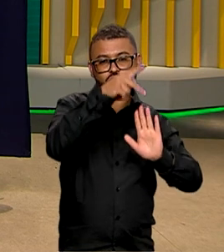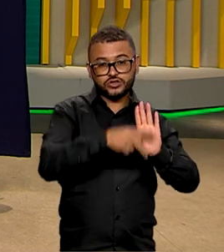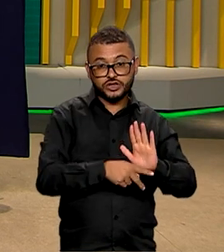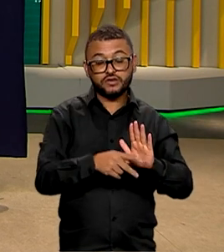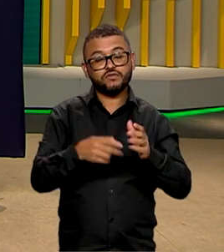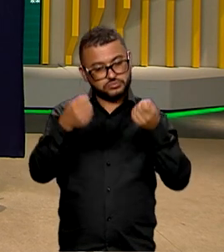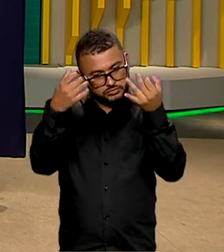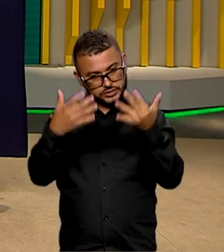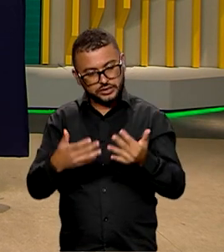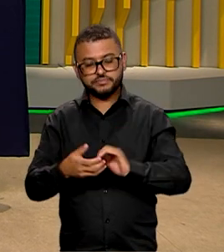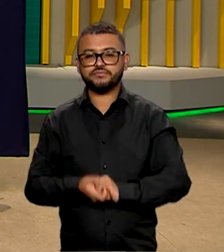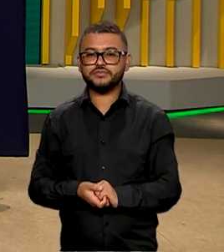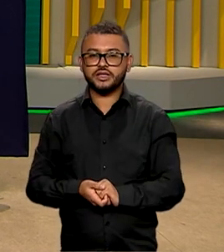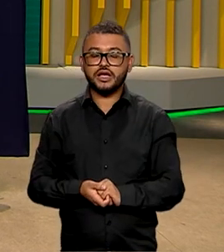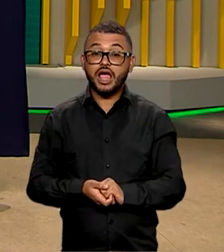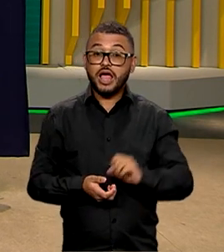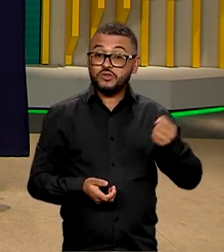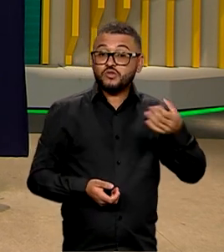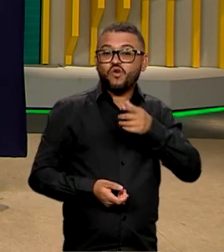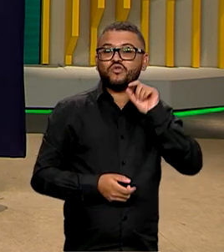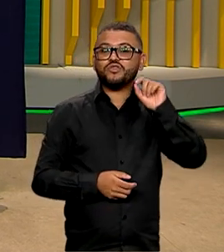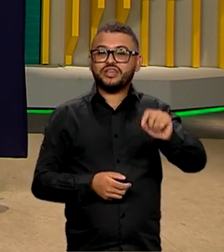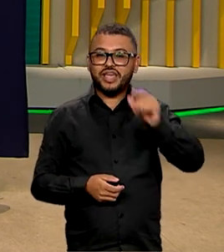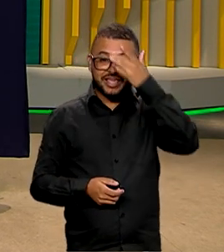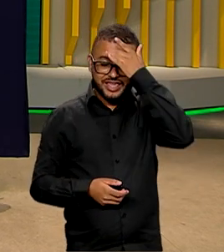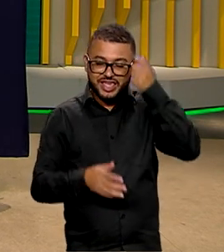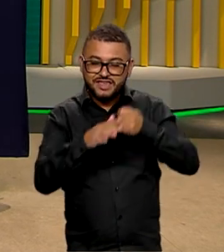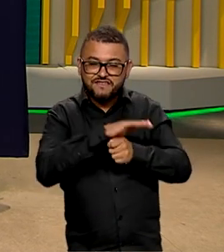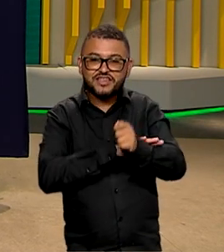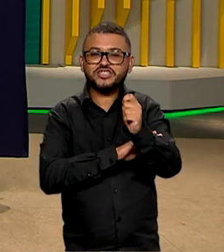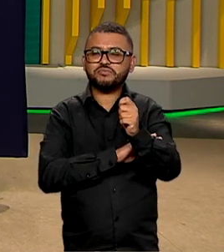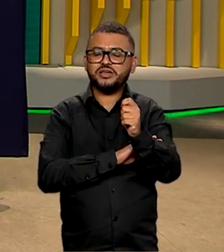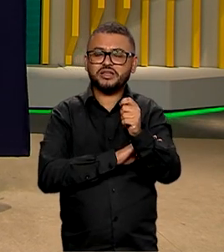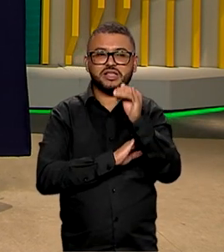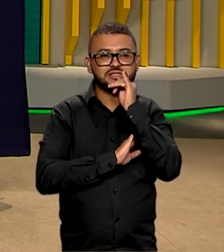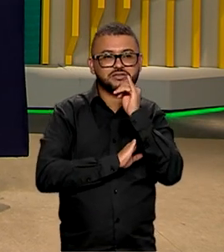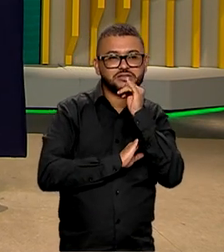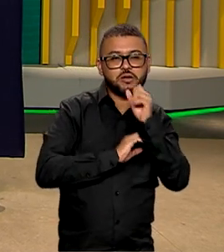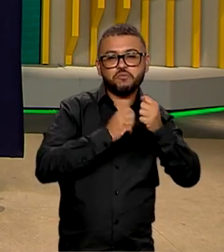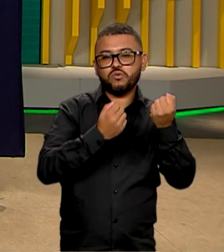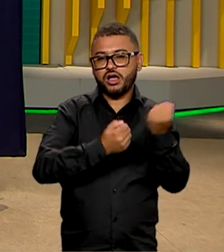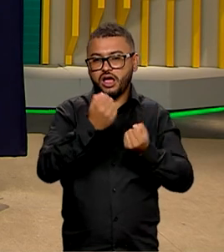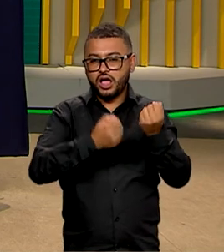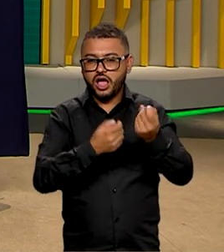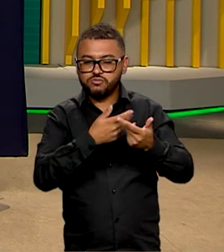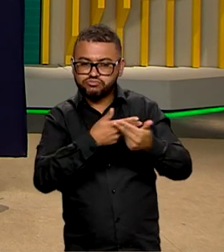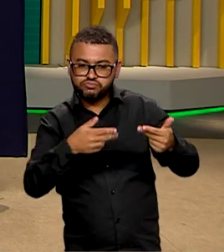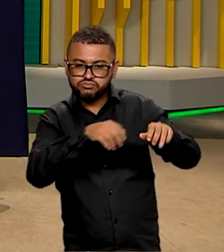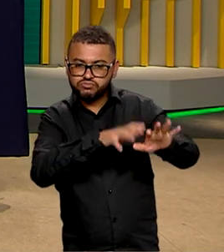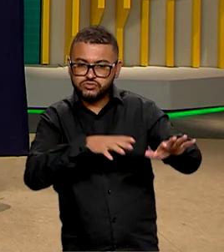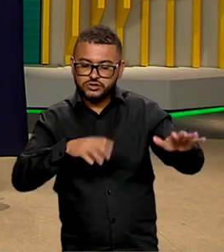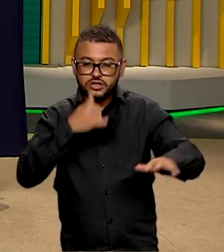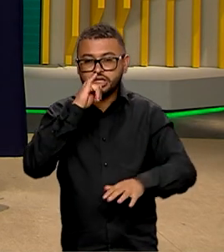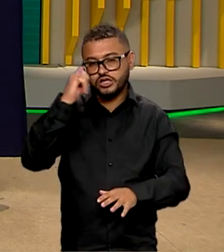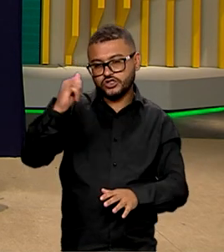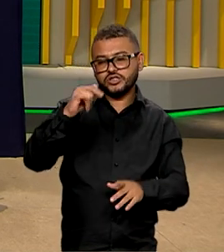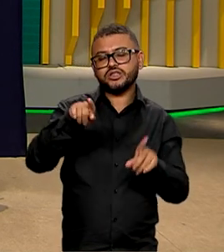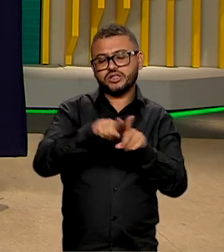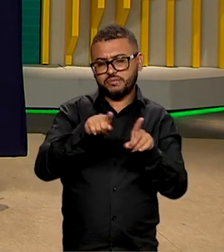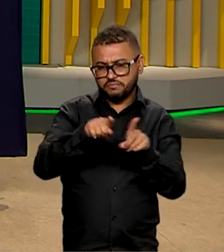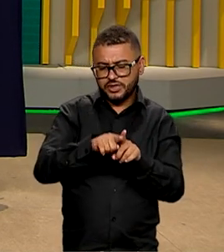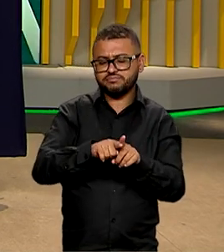contar tudo para você. E uma das novidades é que os investimentos em áreas como transportes, energia e infraestrutura urbana